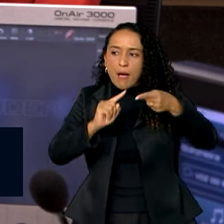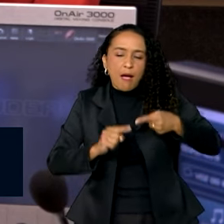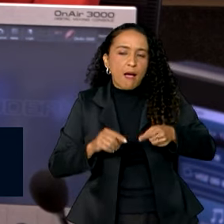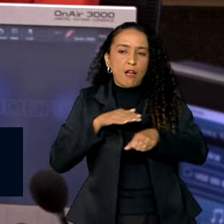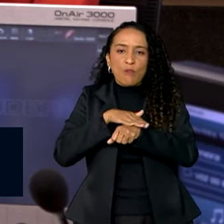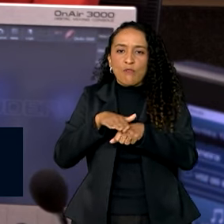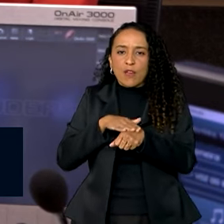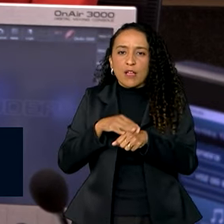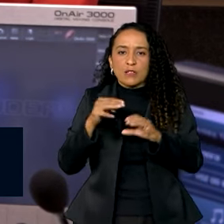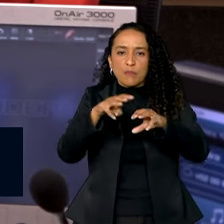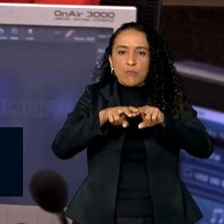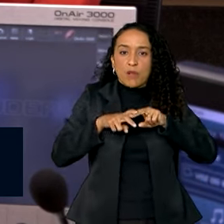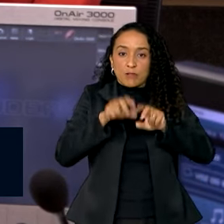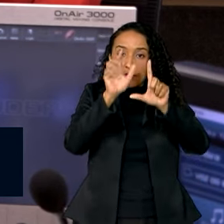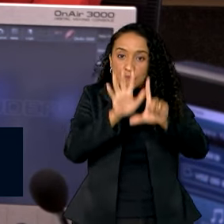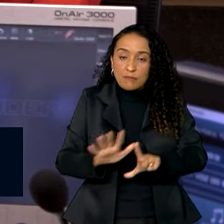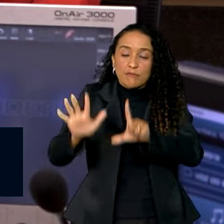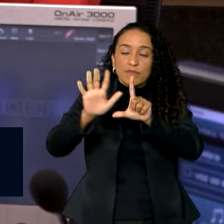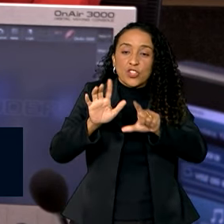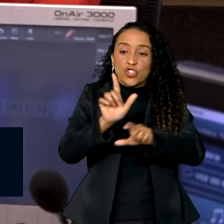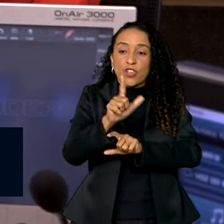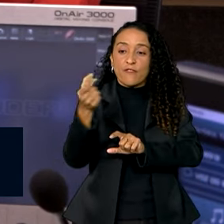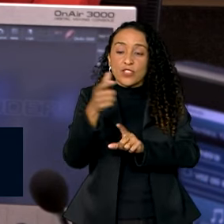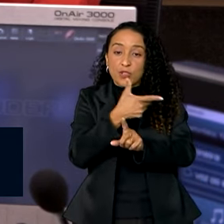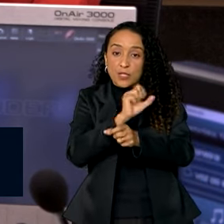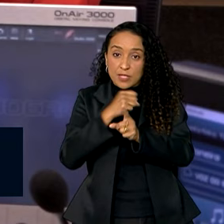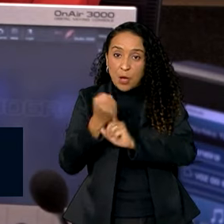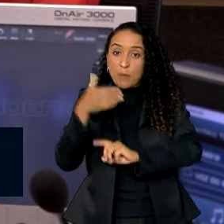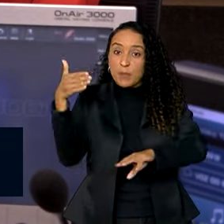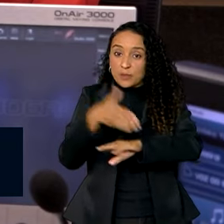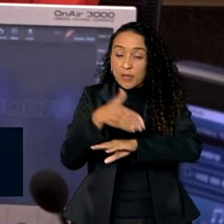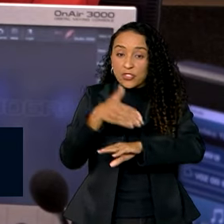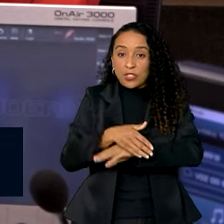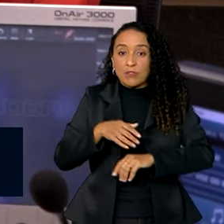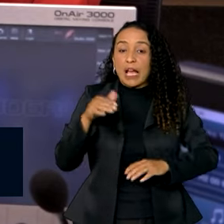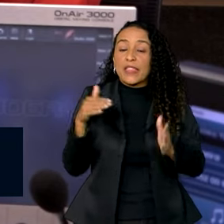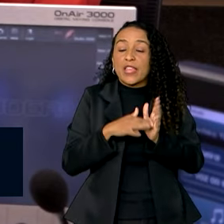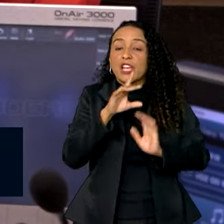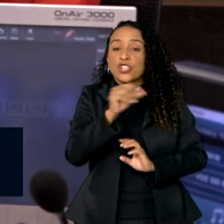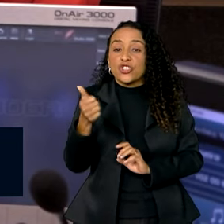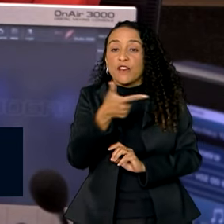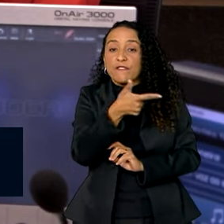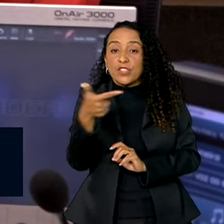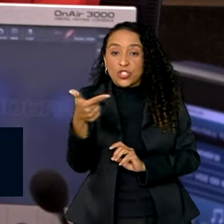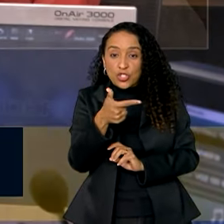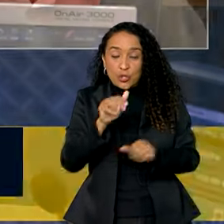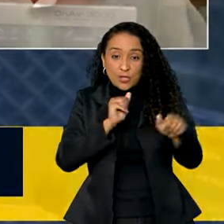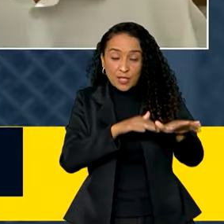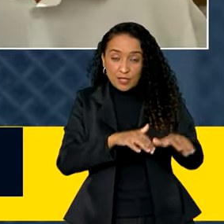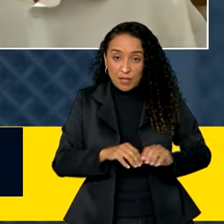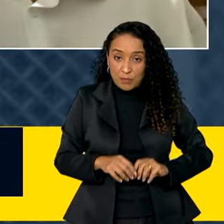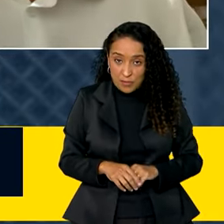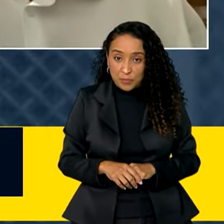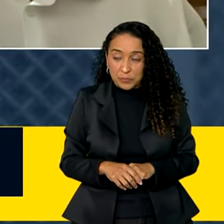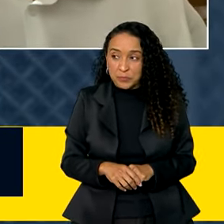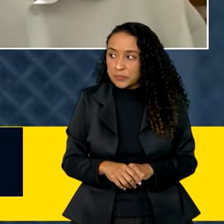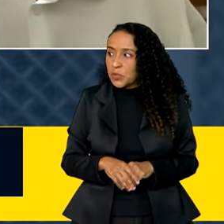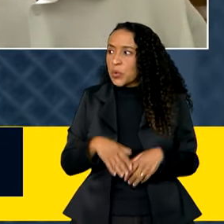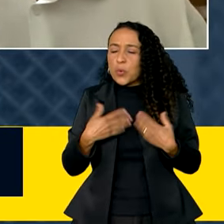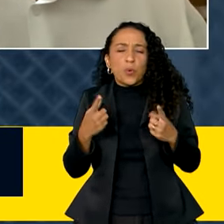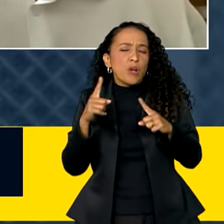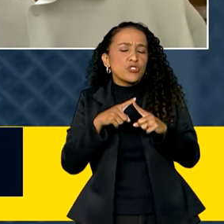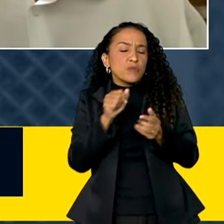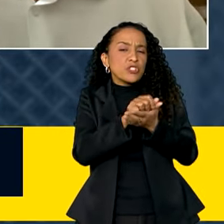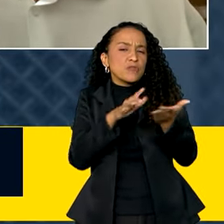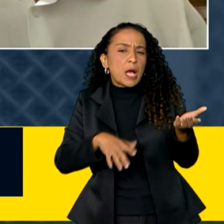para as conversas, por meio da plataforma do G20 Social participativo até o dia 22 de setembro. Que tipo